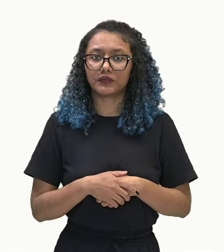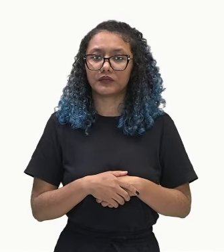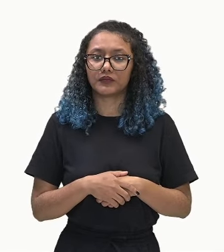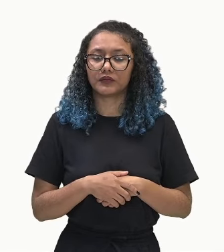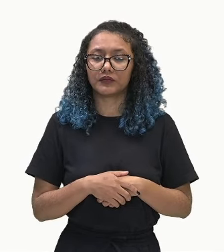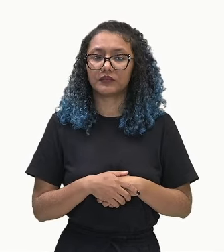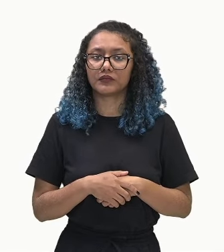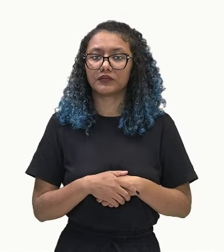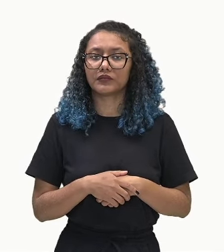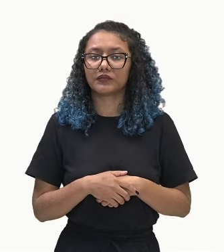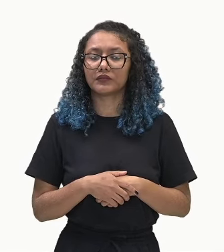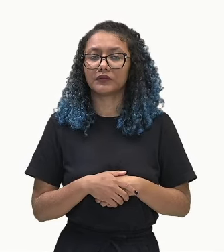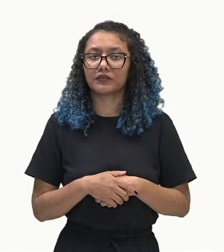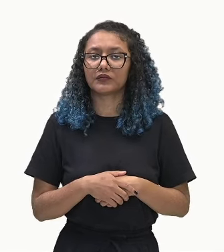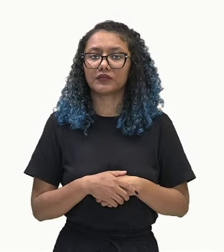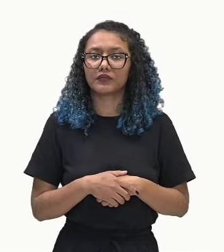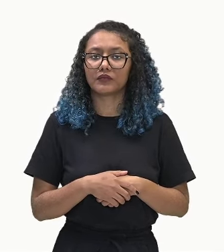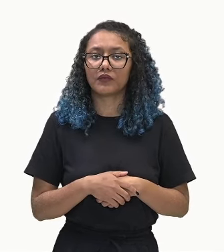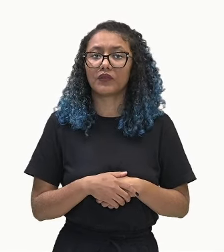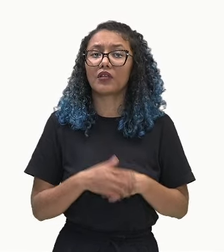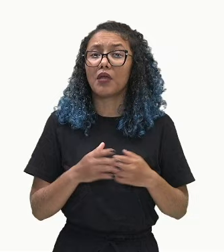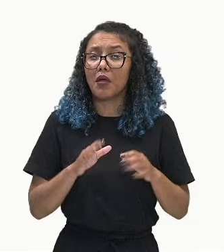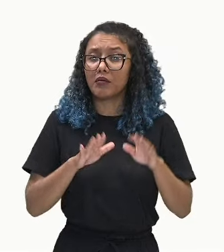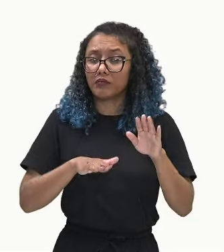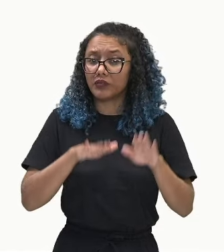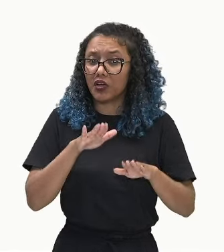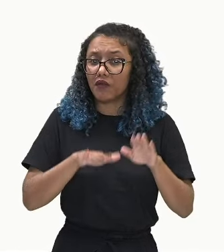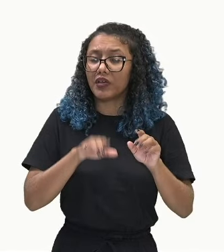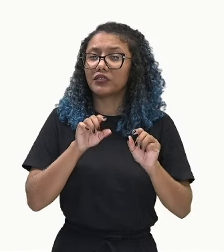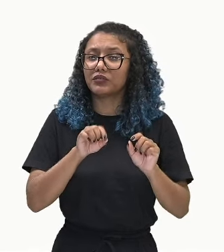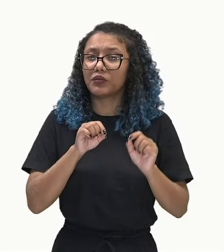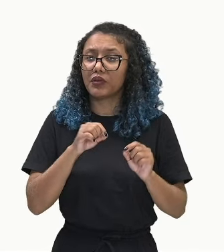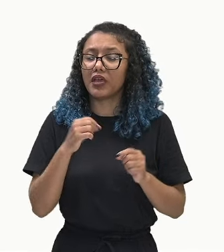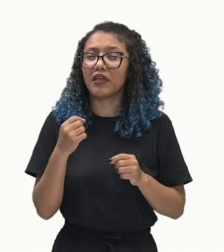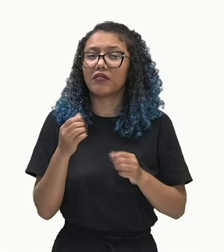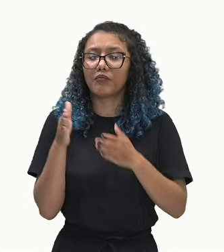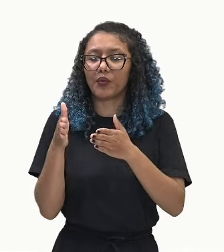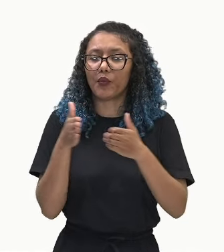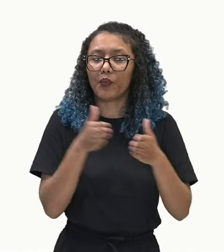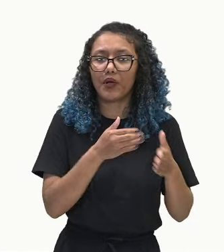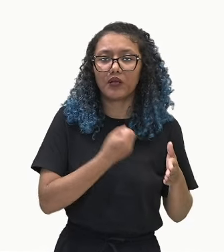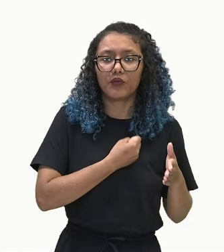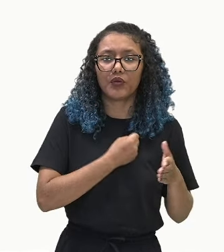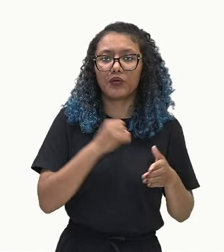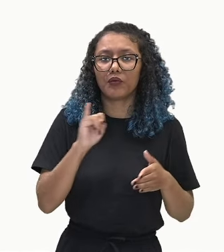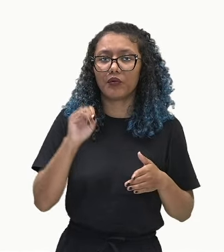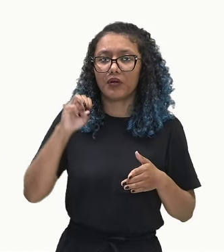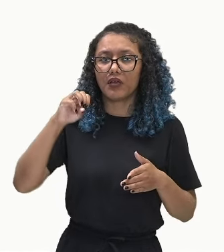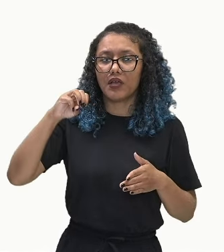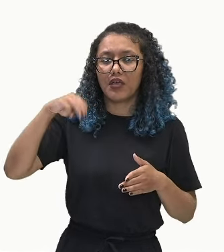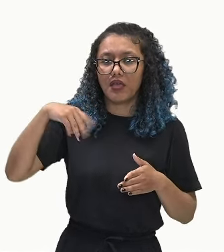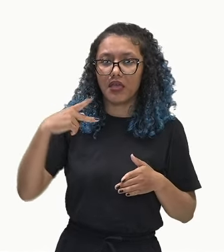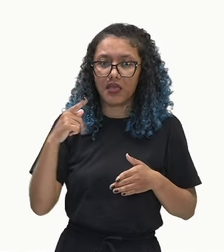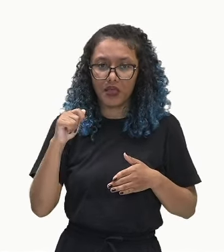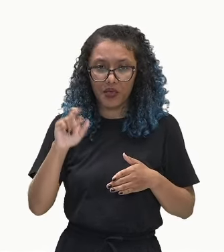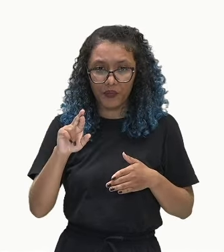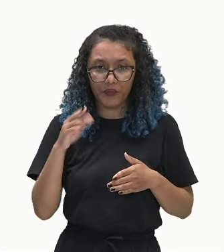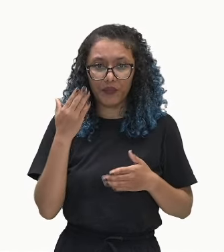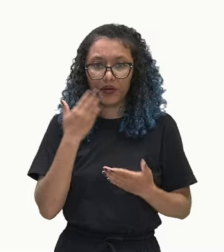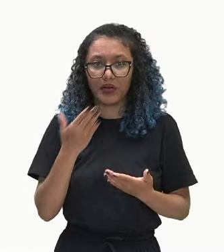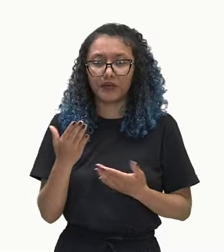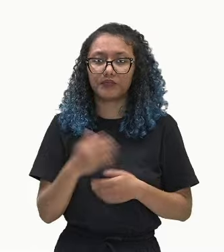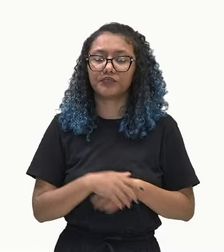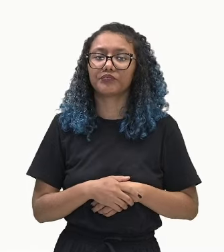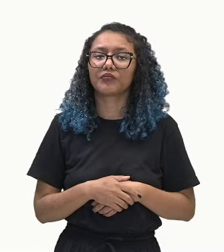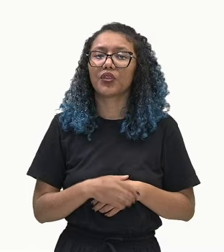tenha a sequência dos números ímpares. É o que está aparecendo aqui. 1, 3, 5, 7 e 9. O próximo,